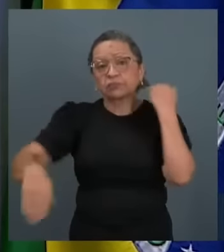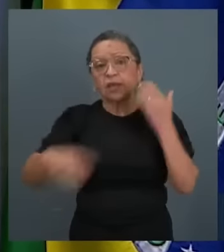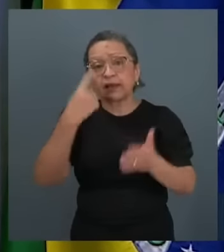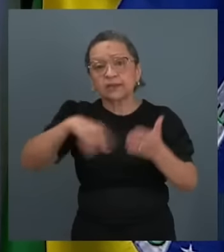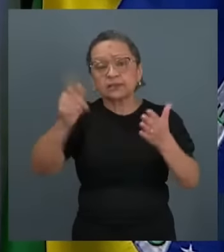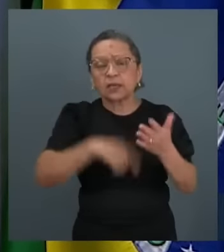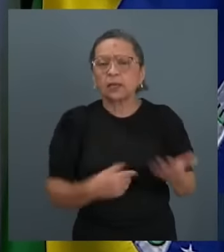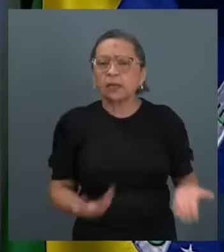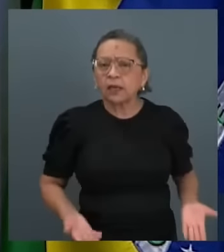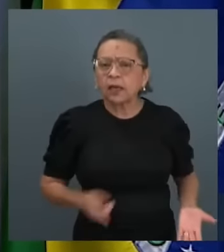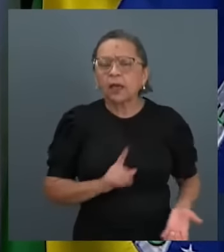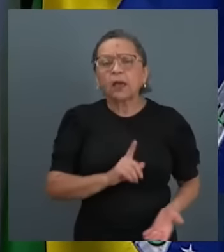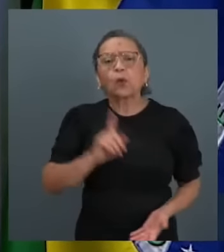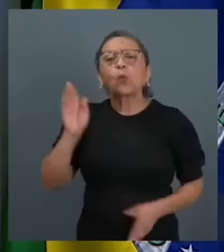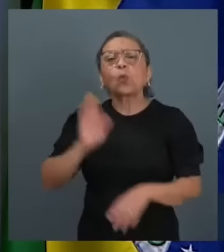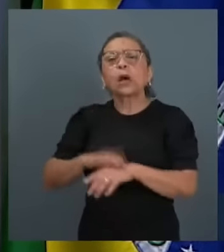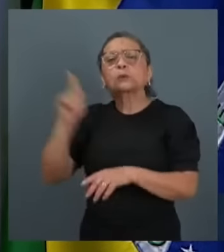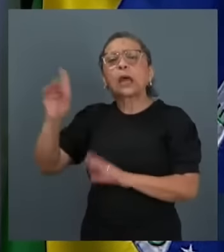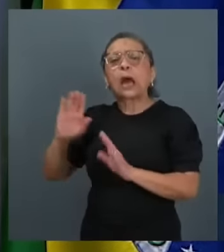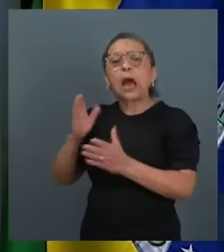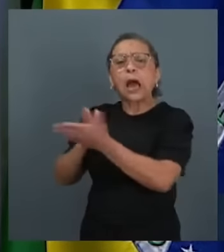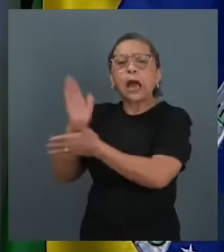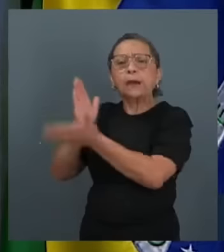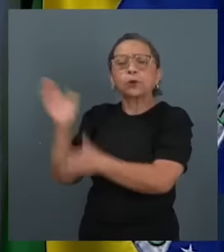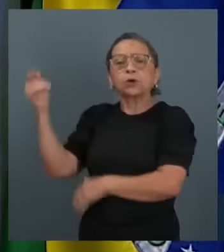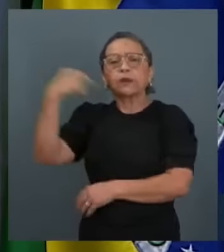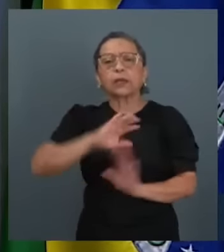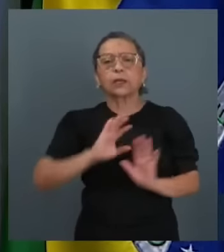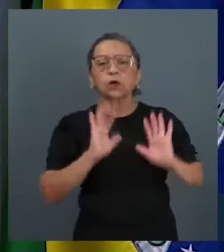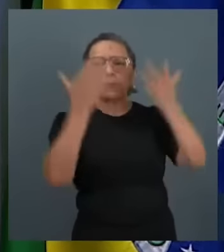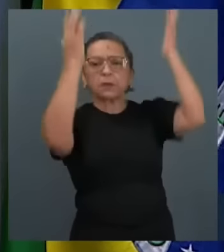lá é aprovado e eles comemoram. Entrevista do presidente do Senado.